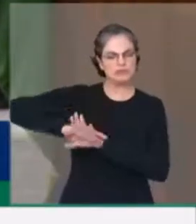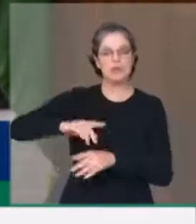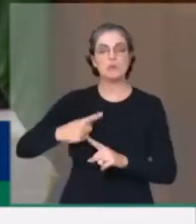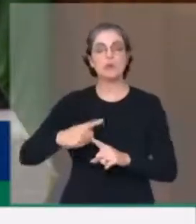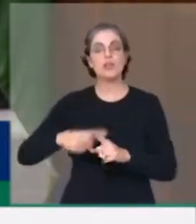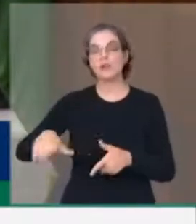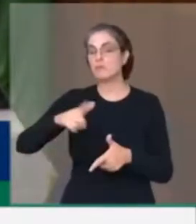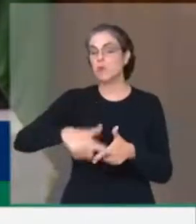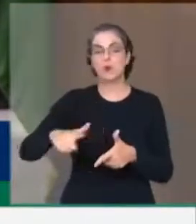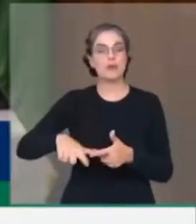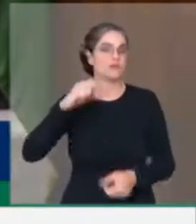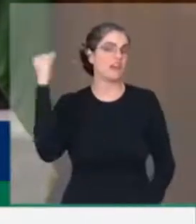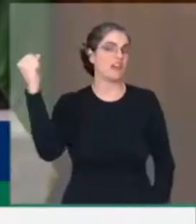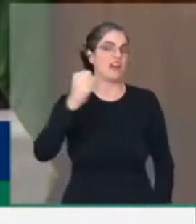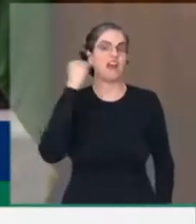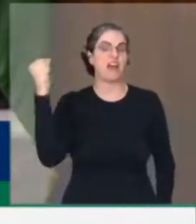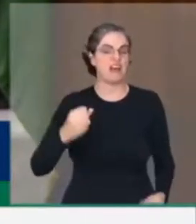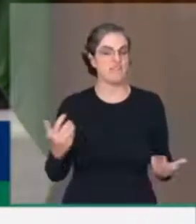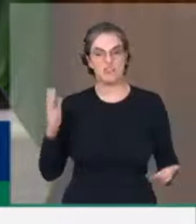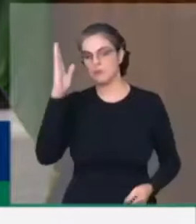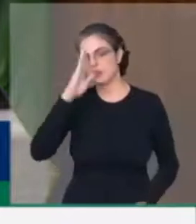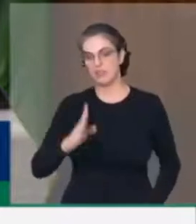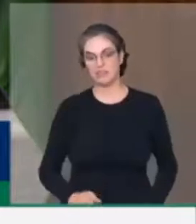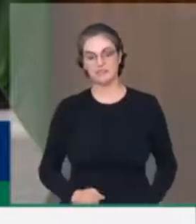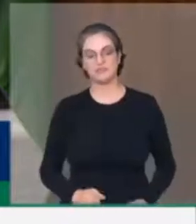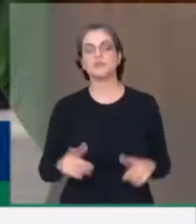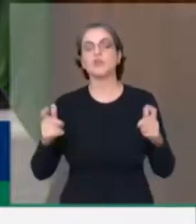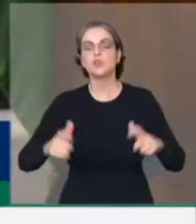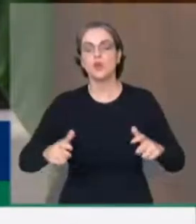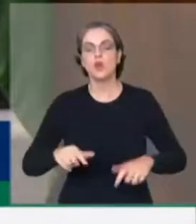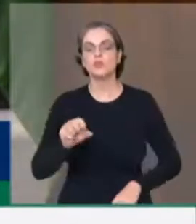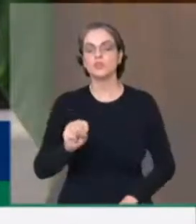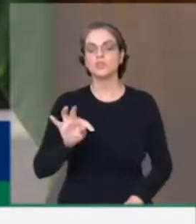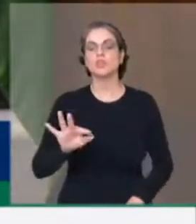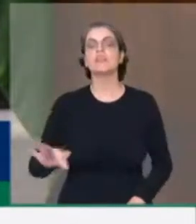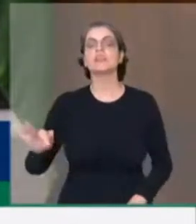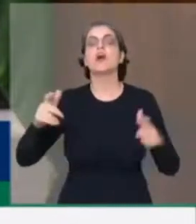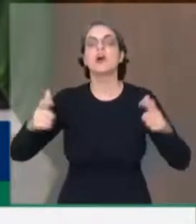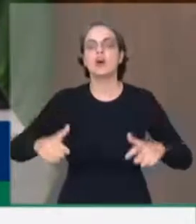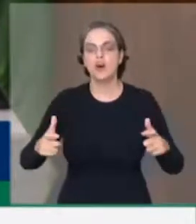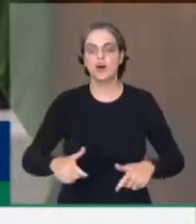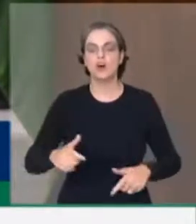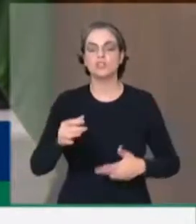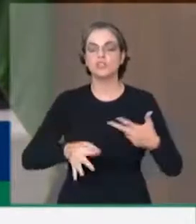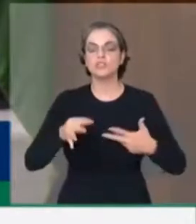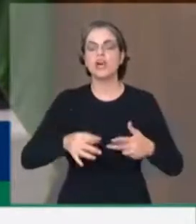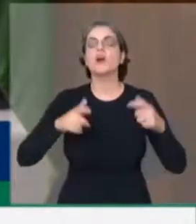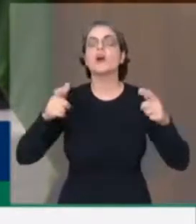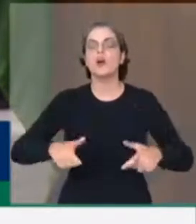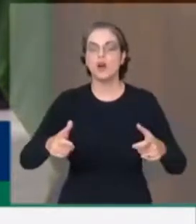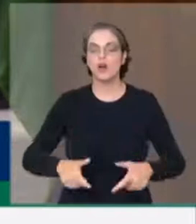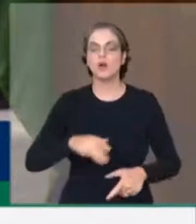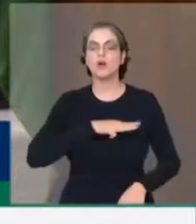institucional gravíssima e é onde estava, senhor presidente. Onde estava o Supremo Tribunal Federal? Onde estava o Poder Judiciário? Onde